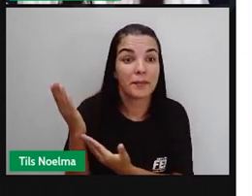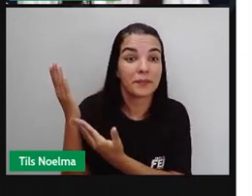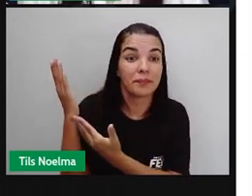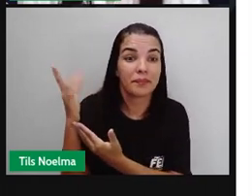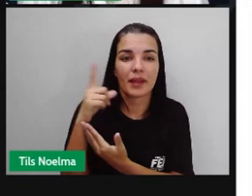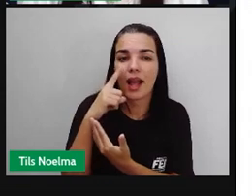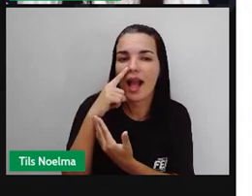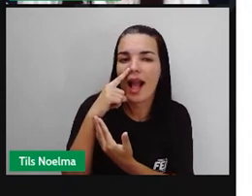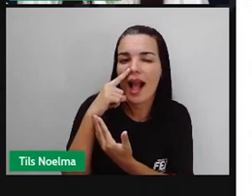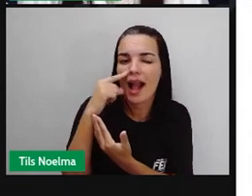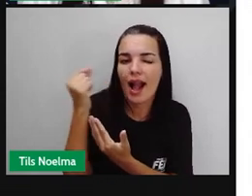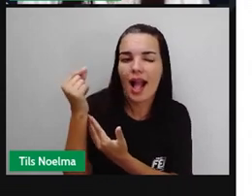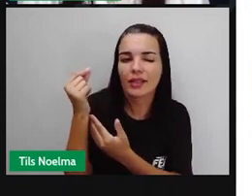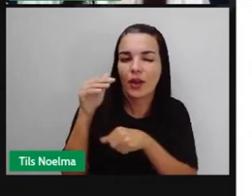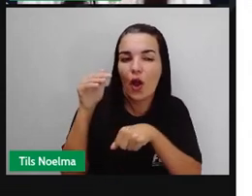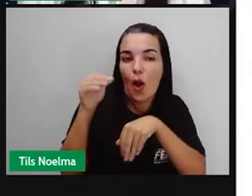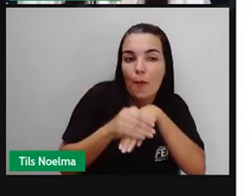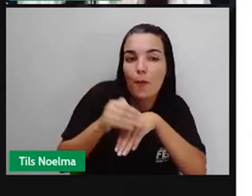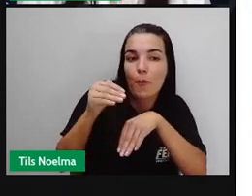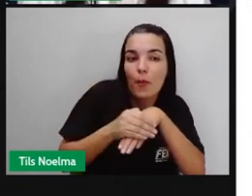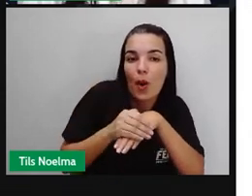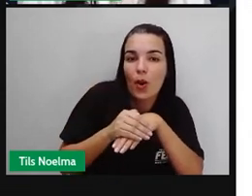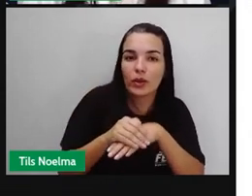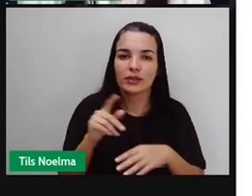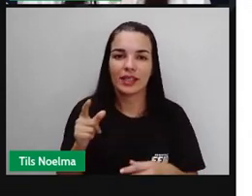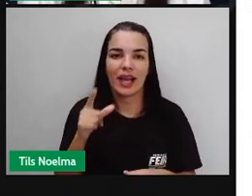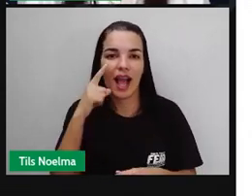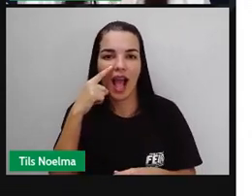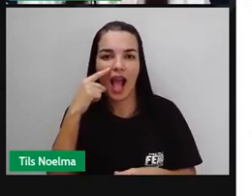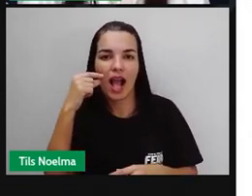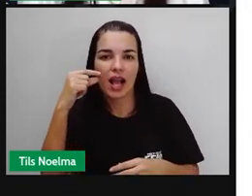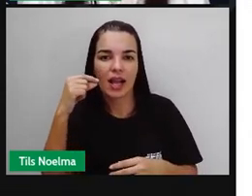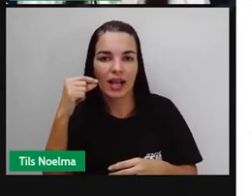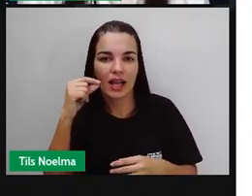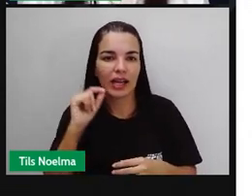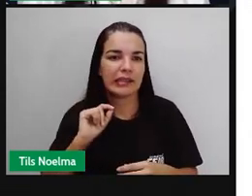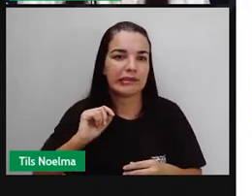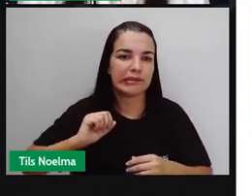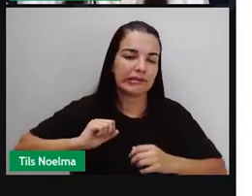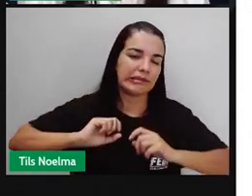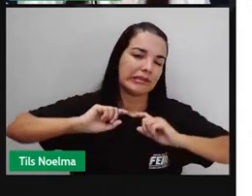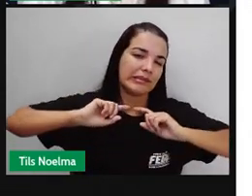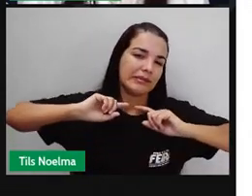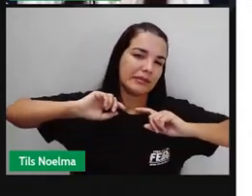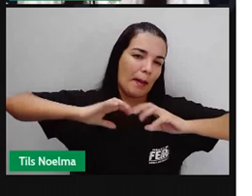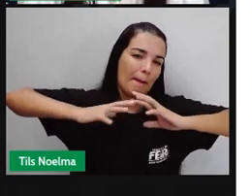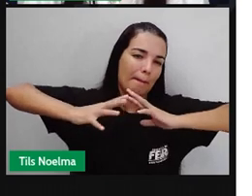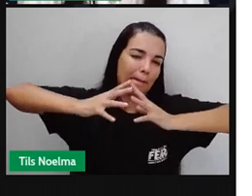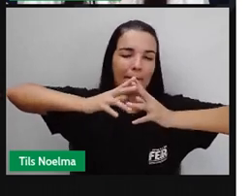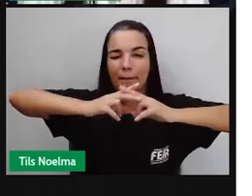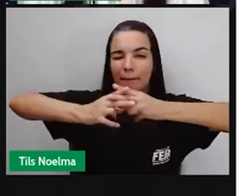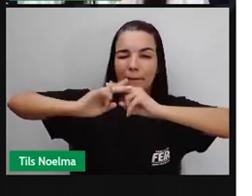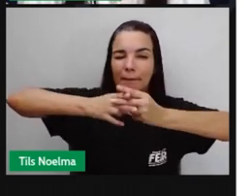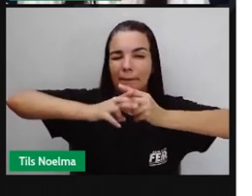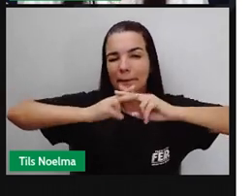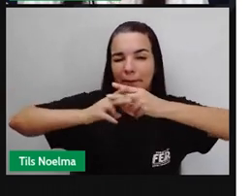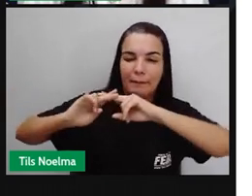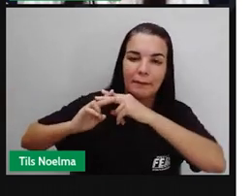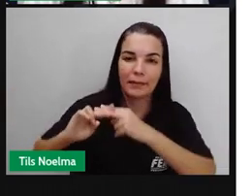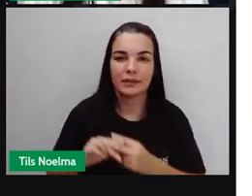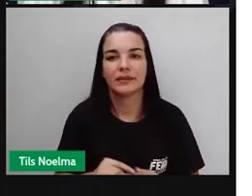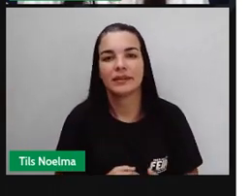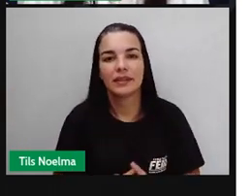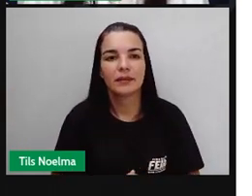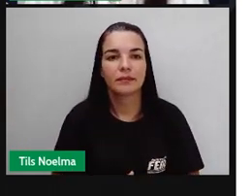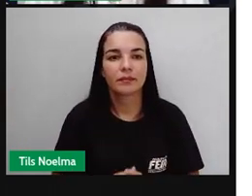um livro super legal. A Gata Borralheira, que a gente vai ver como indicação literária. Pro vai trazer aqui um vídeo para vocês, onde as